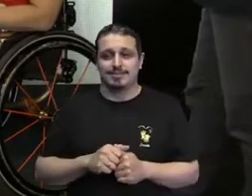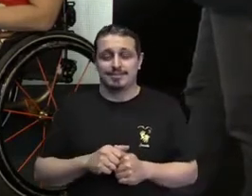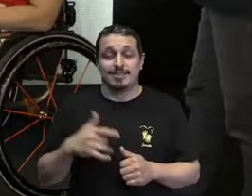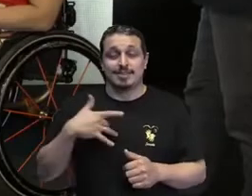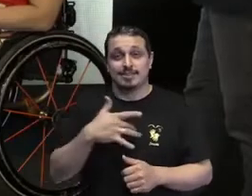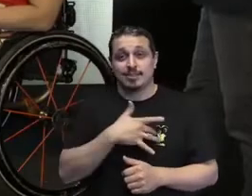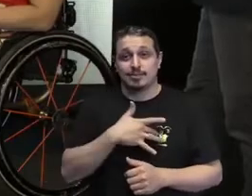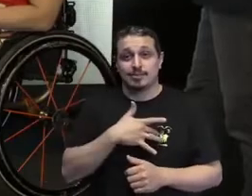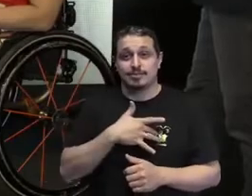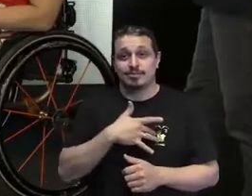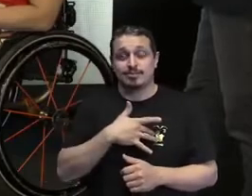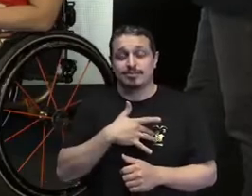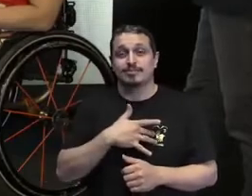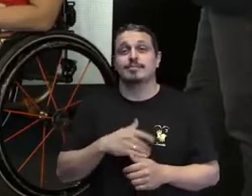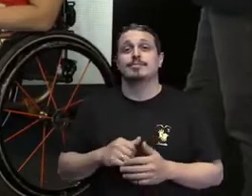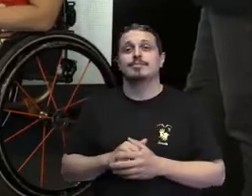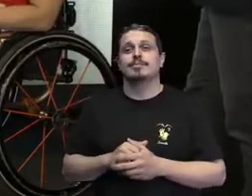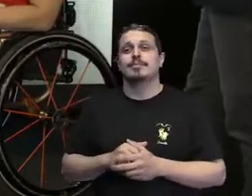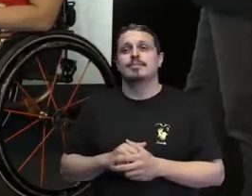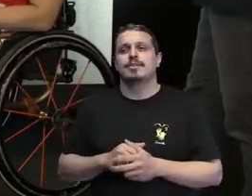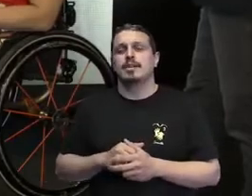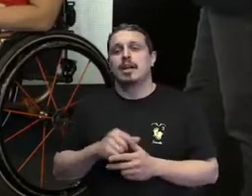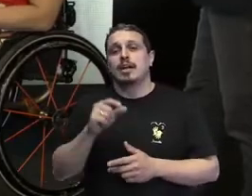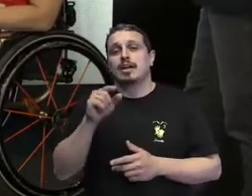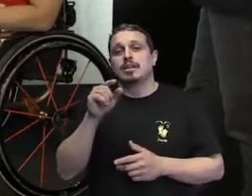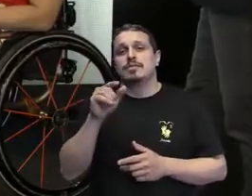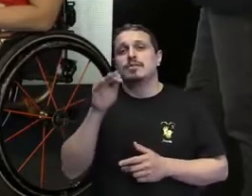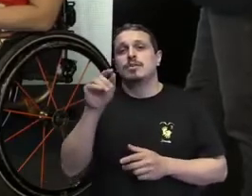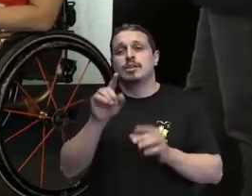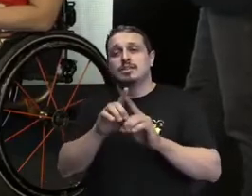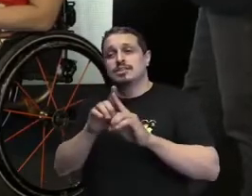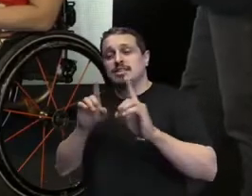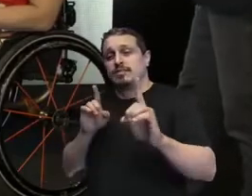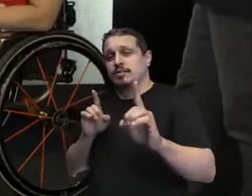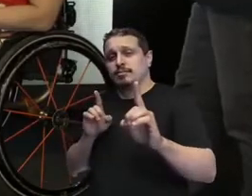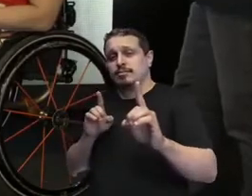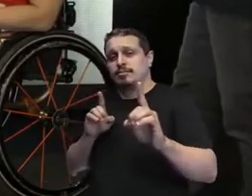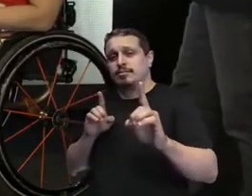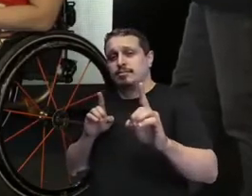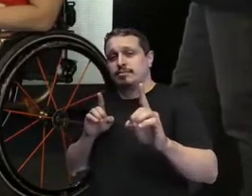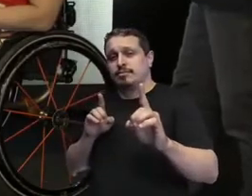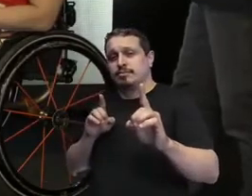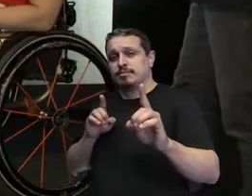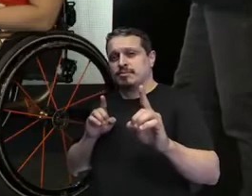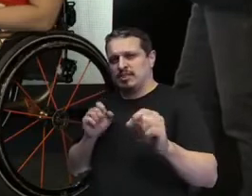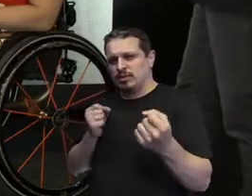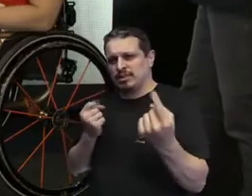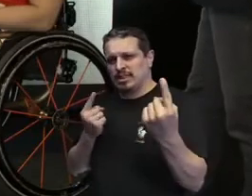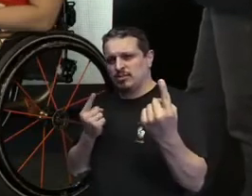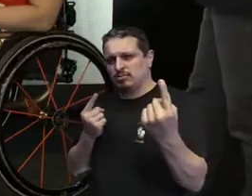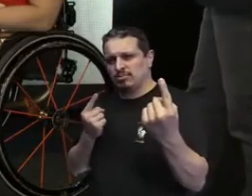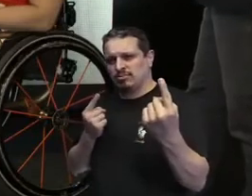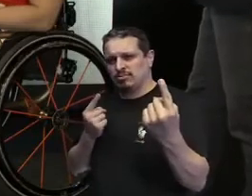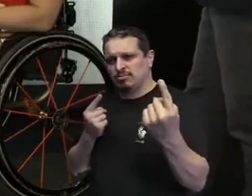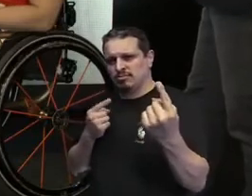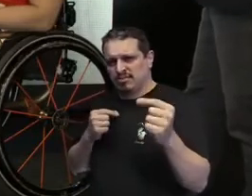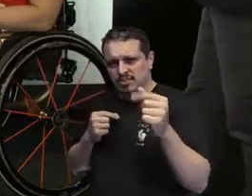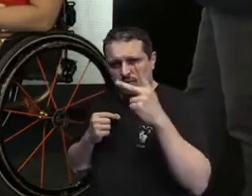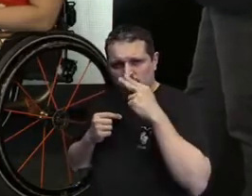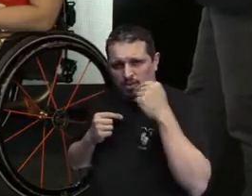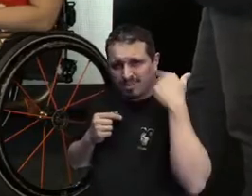onde a gente não nega a deficiência, mas que a gente não estranhe ela também, mas que a gente torne isso uma coisa natural